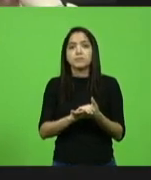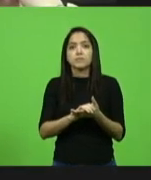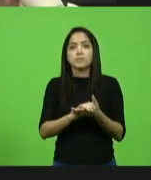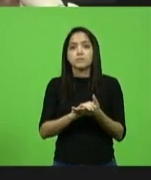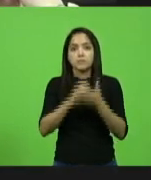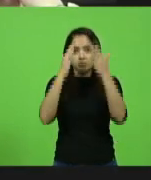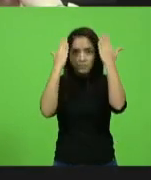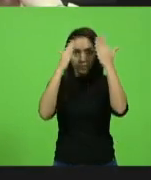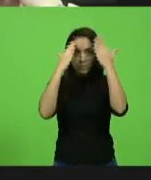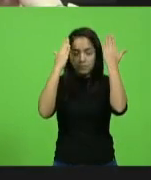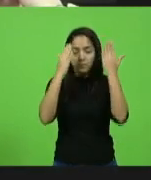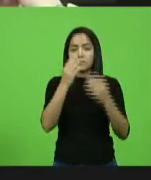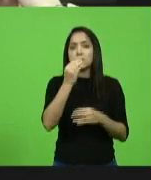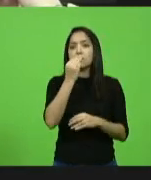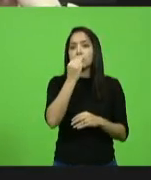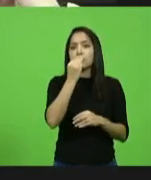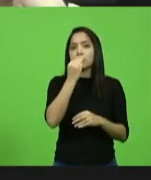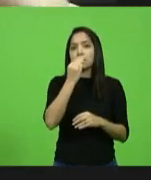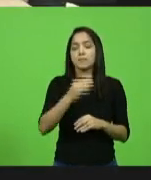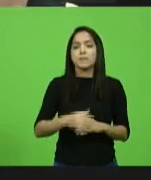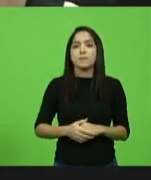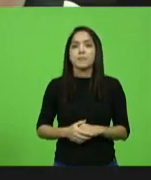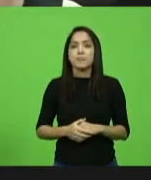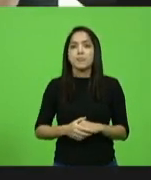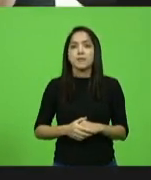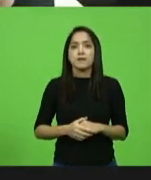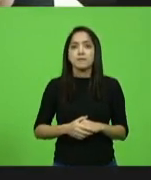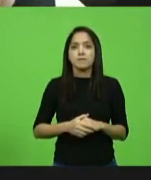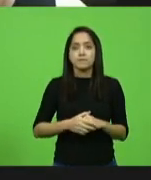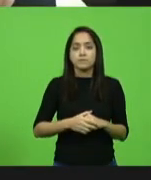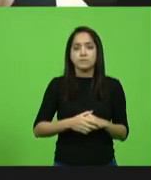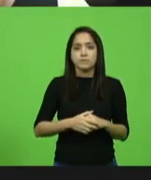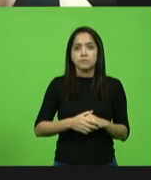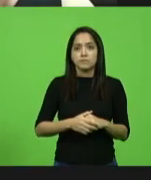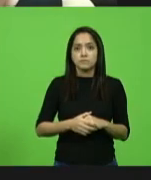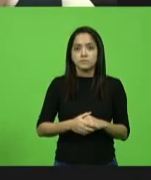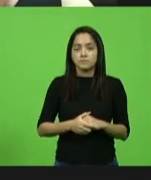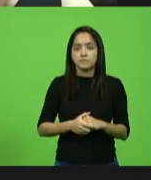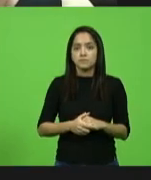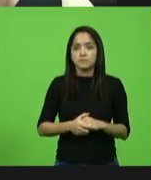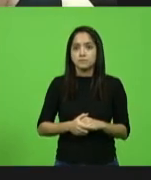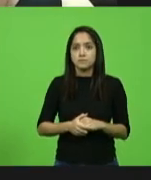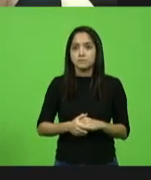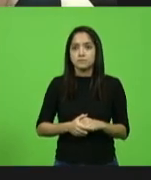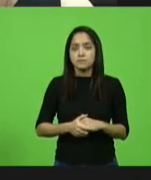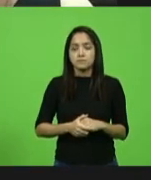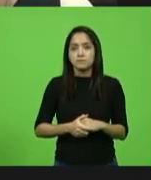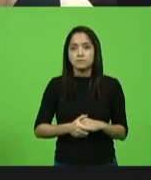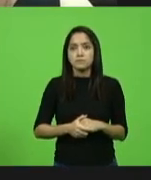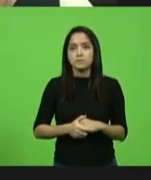e deputado Sopelsa. Deputado José Milton Schaefer e deputado Moacir Sopelsa.